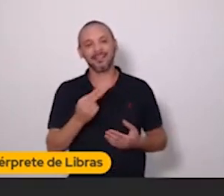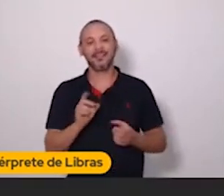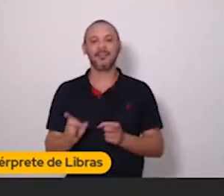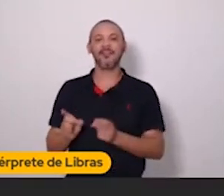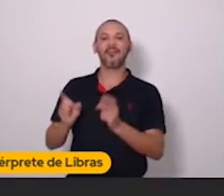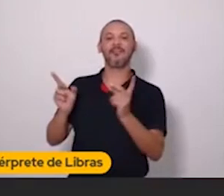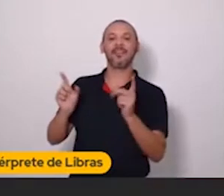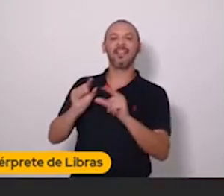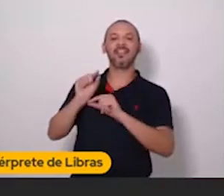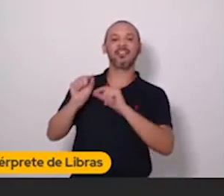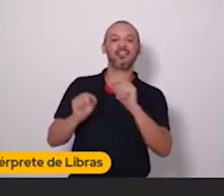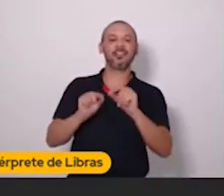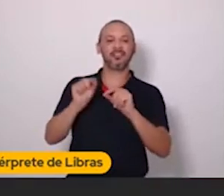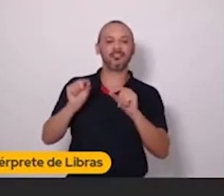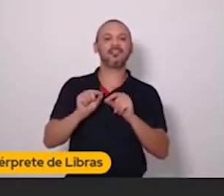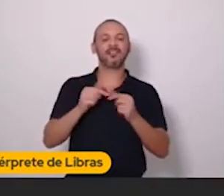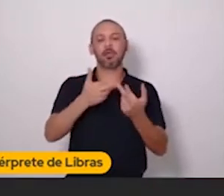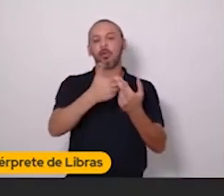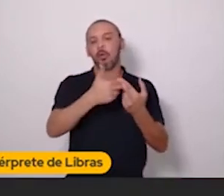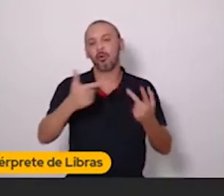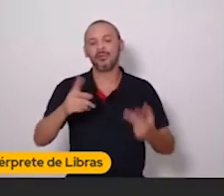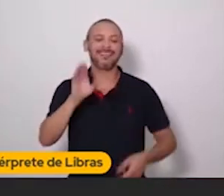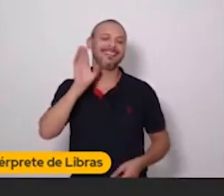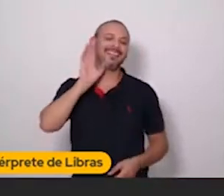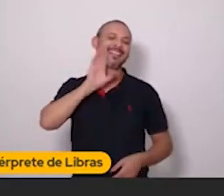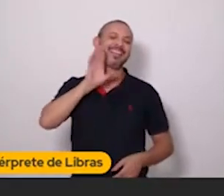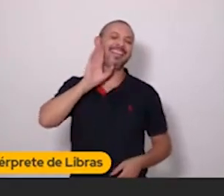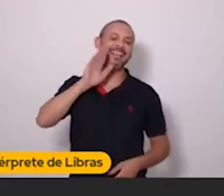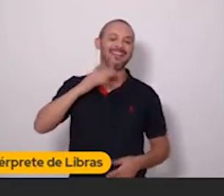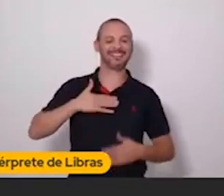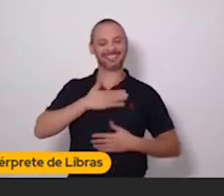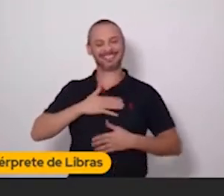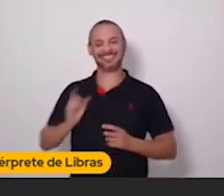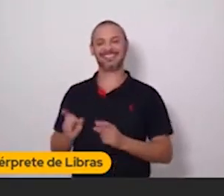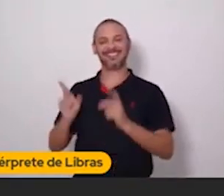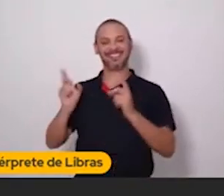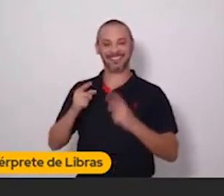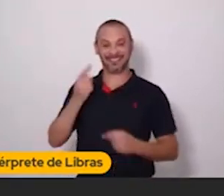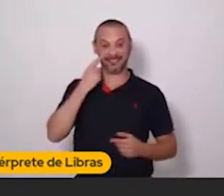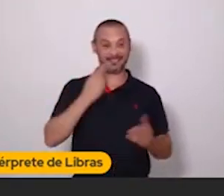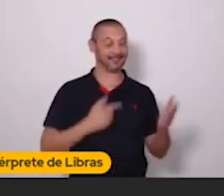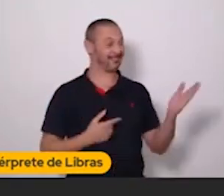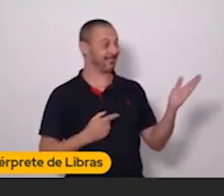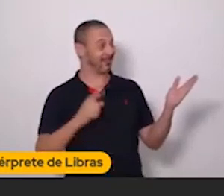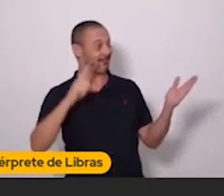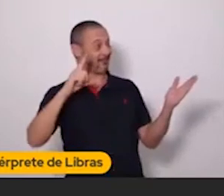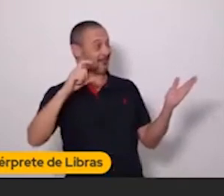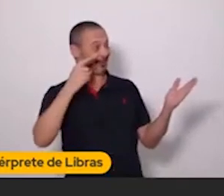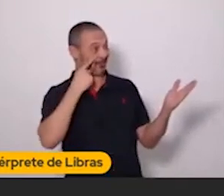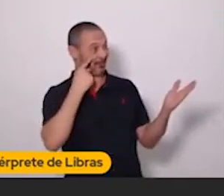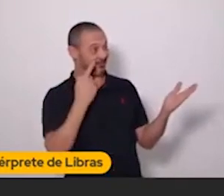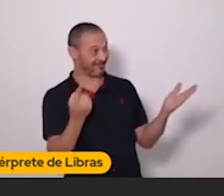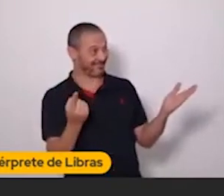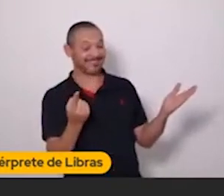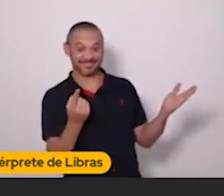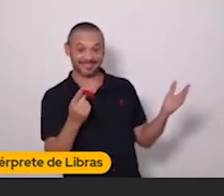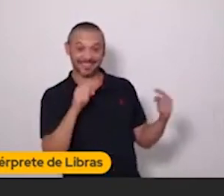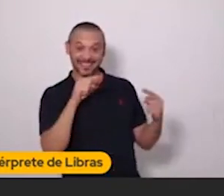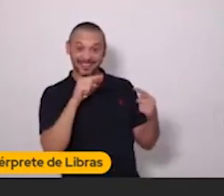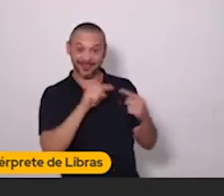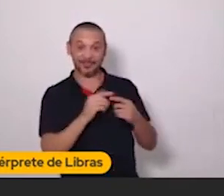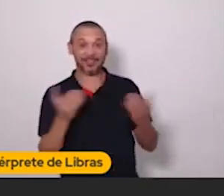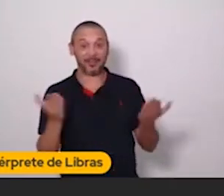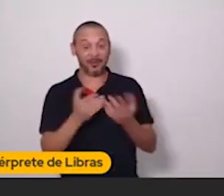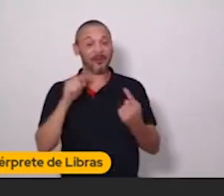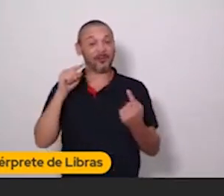custa-funly, apenas coisas legais, divertidas. Então, aqui do lado eu coloquei a foto de uma nécessaire para representar que hoje em